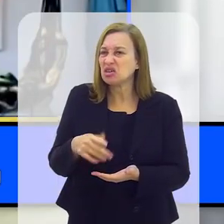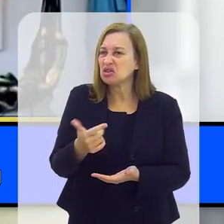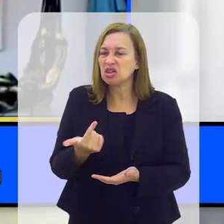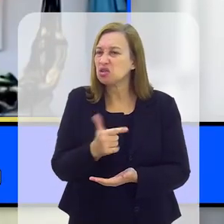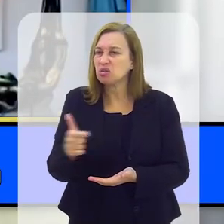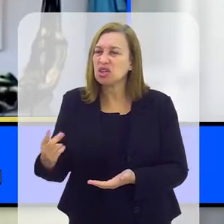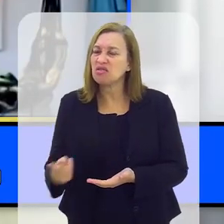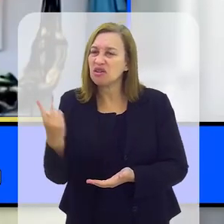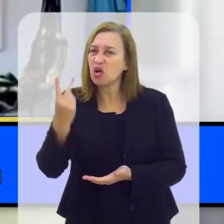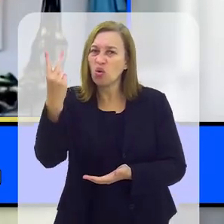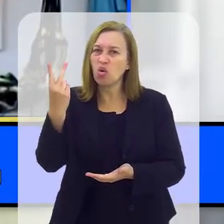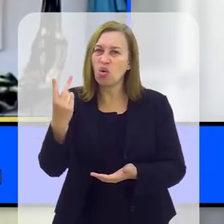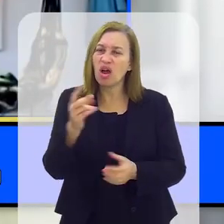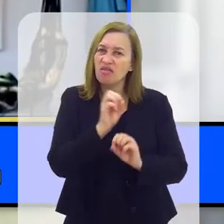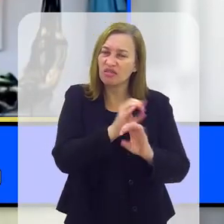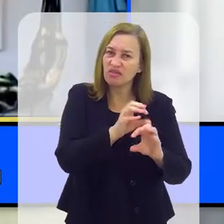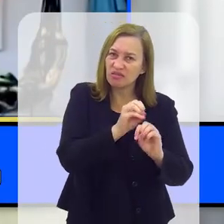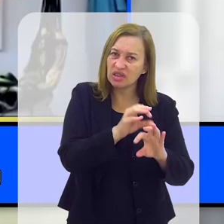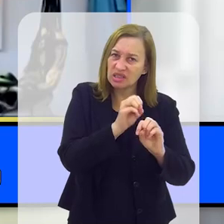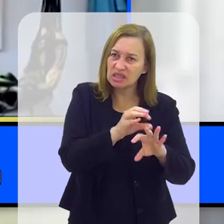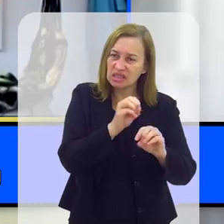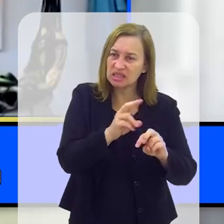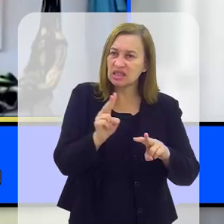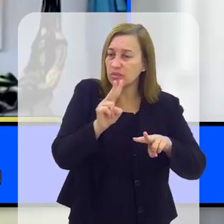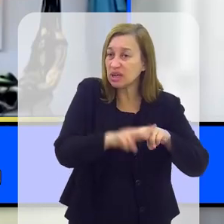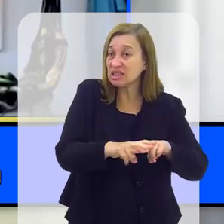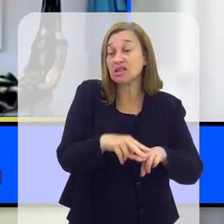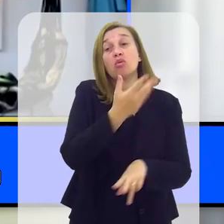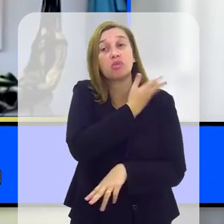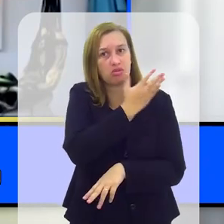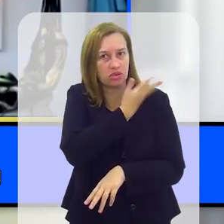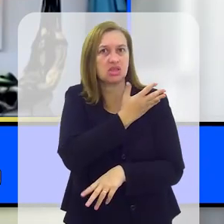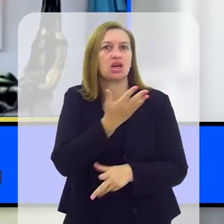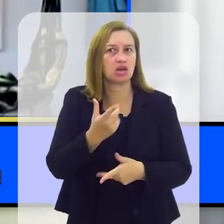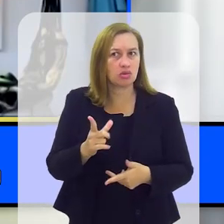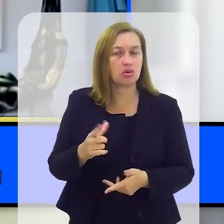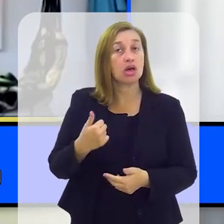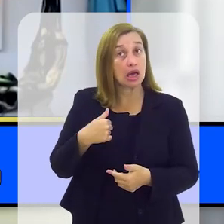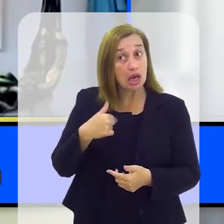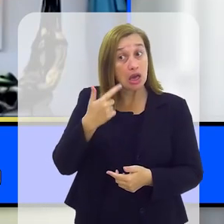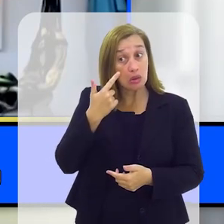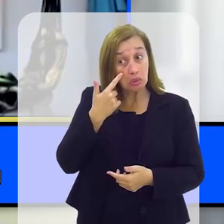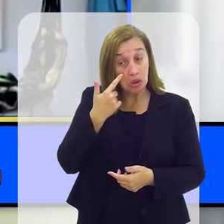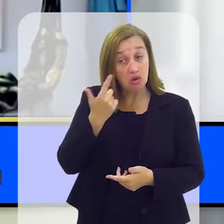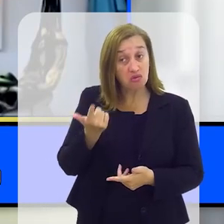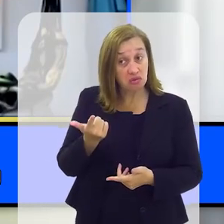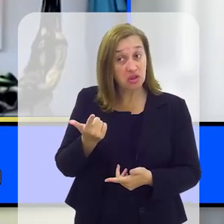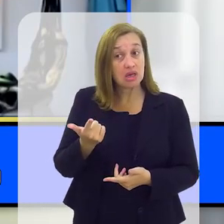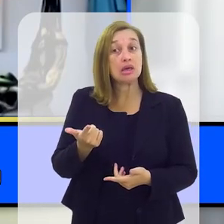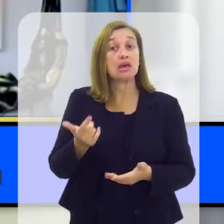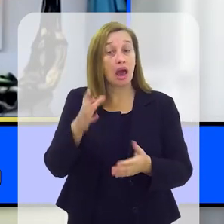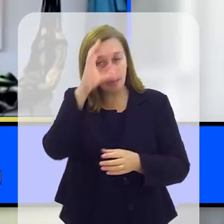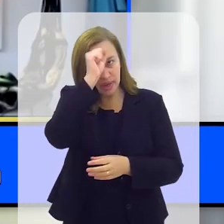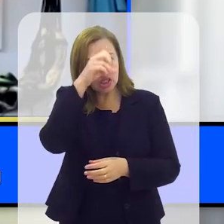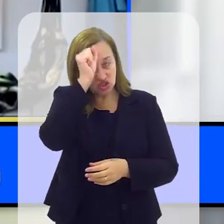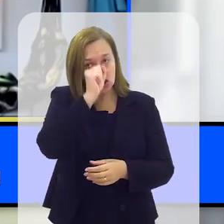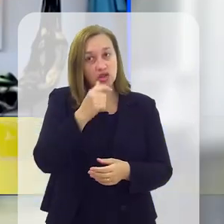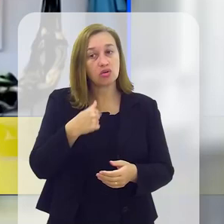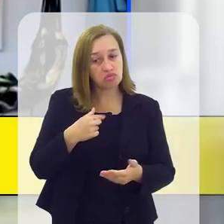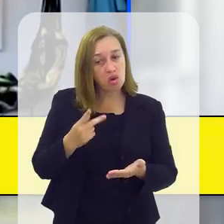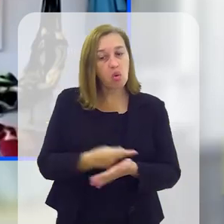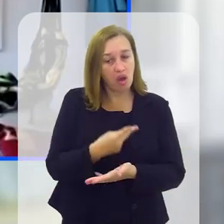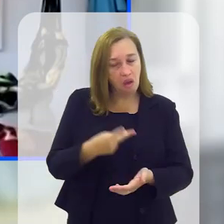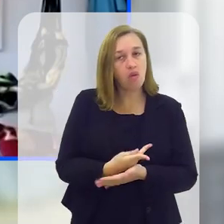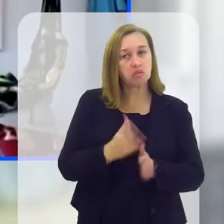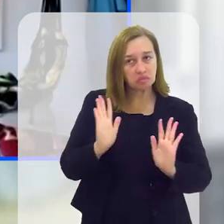para nada, vai ensinar para os presos. Isso é um preconceito muito grande, e eu acabei caindo do cavalo mais uma vez. A gente aprende